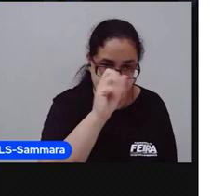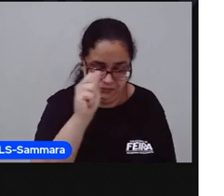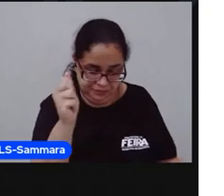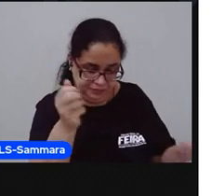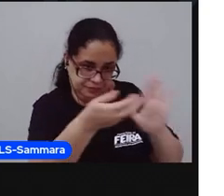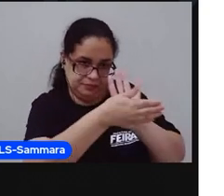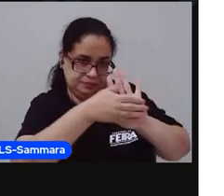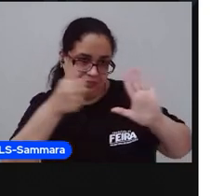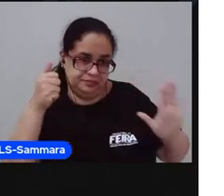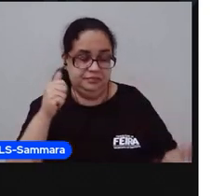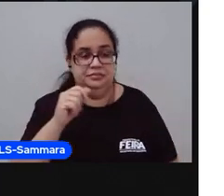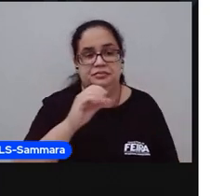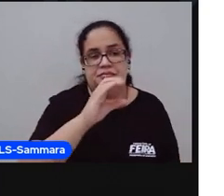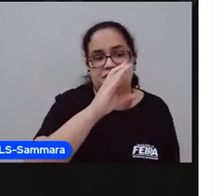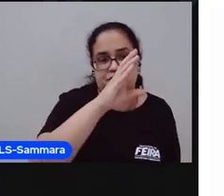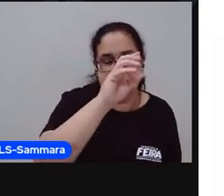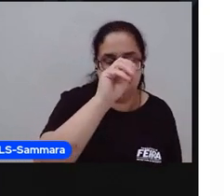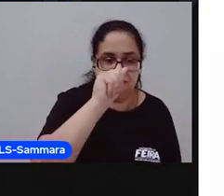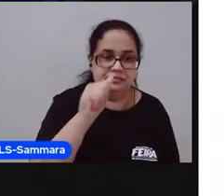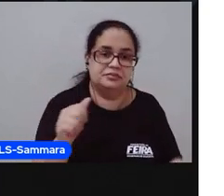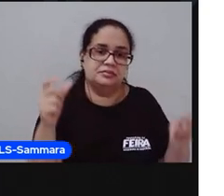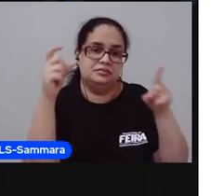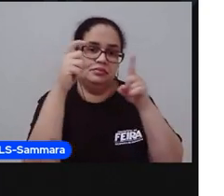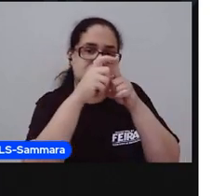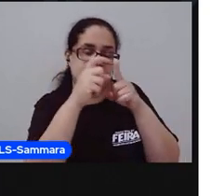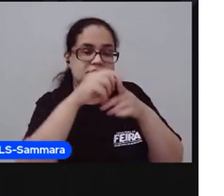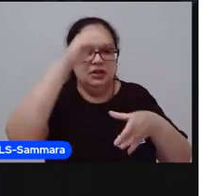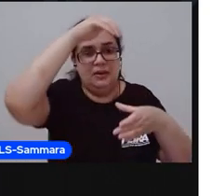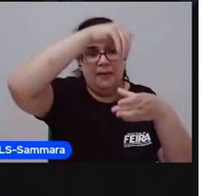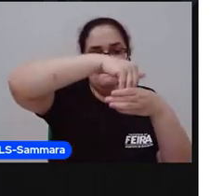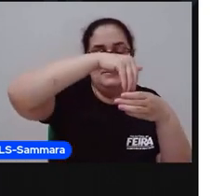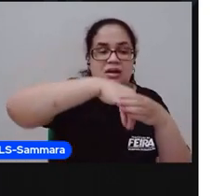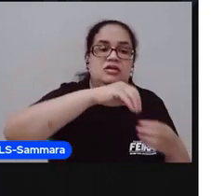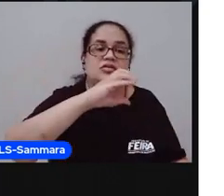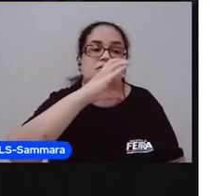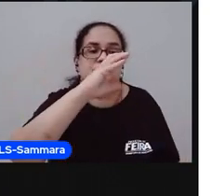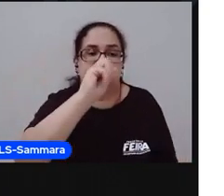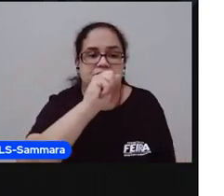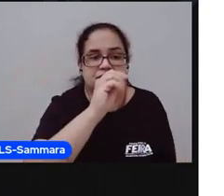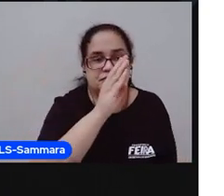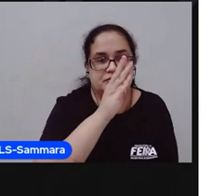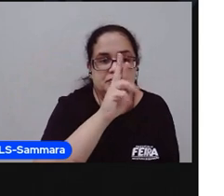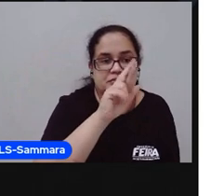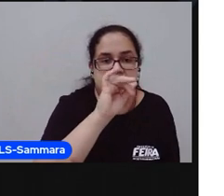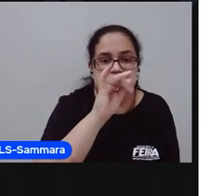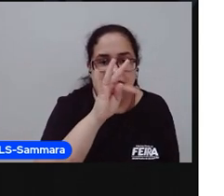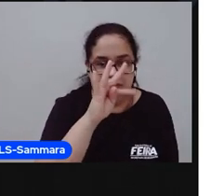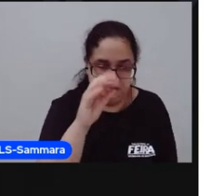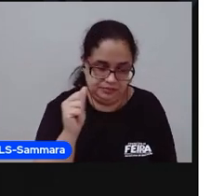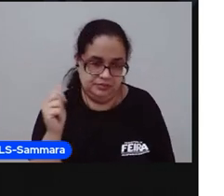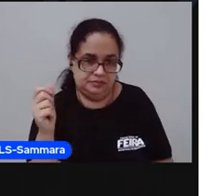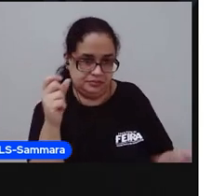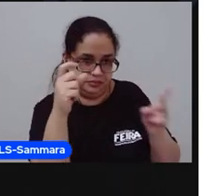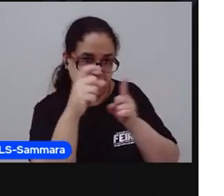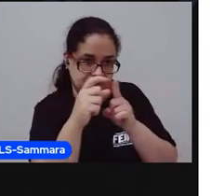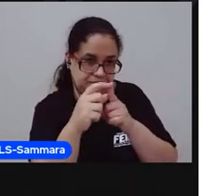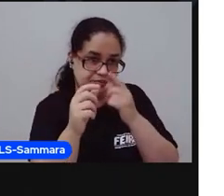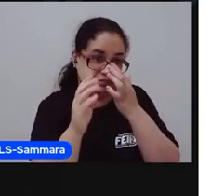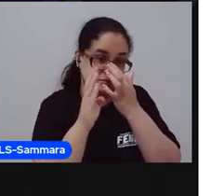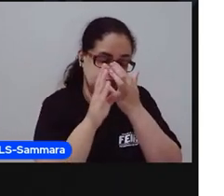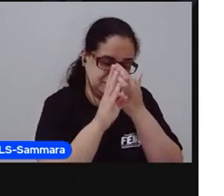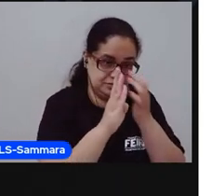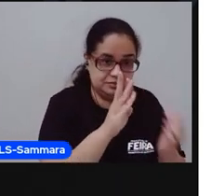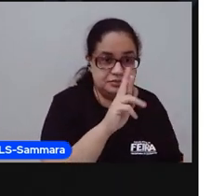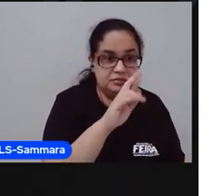K e dentro dessa palavra, cabrita, tem outra palavra, que é a palavra brita. Brita são aquelas